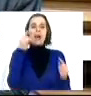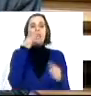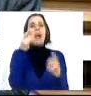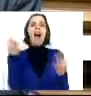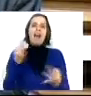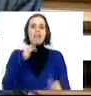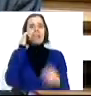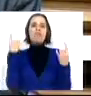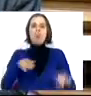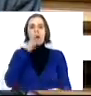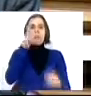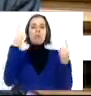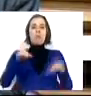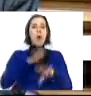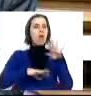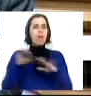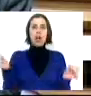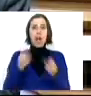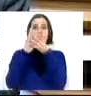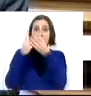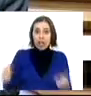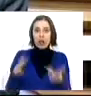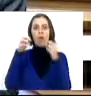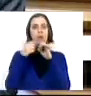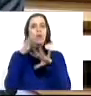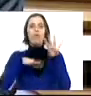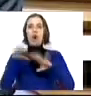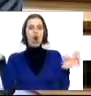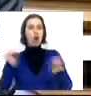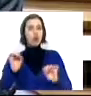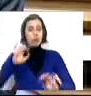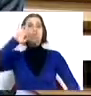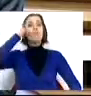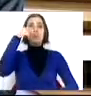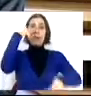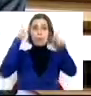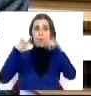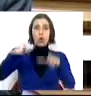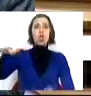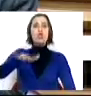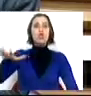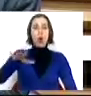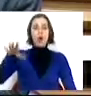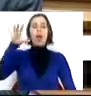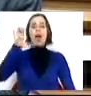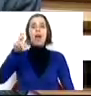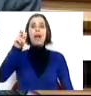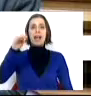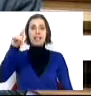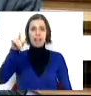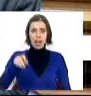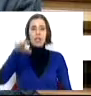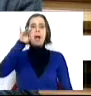situação. O Governo não fez nada para resolver este problema que tanto está a afetar as populações de Caldelas, Fiscal, Paranho,